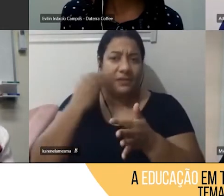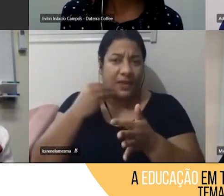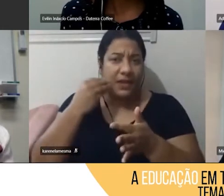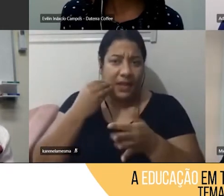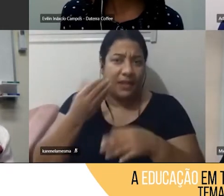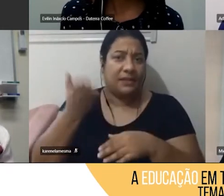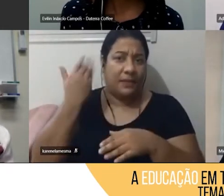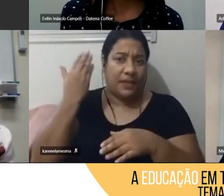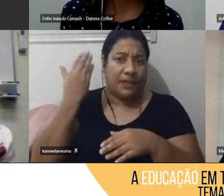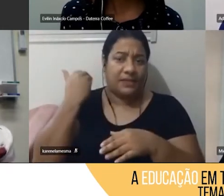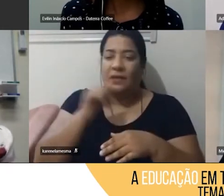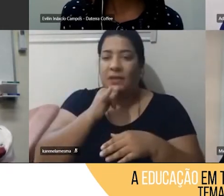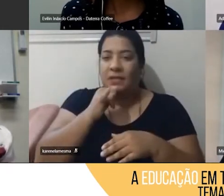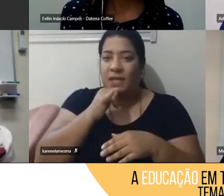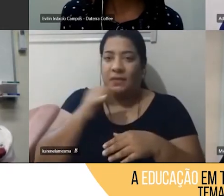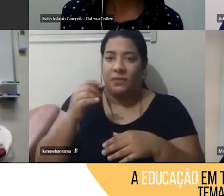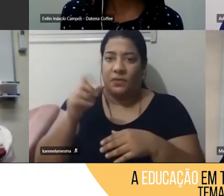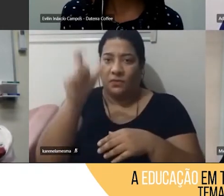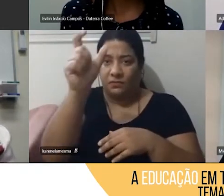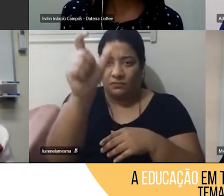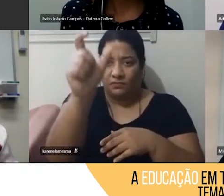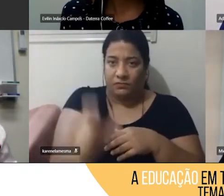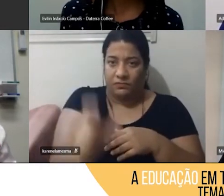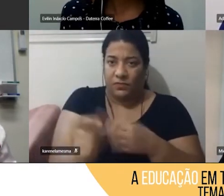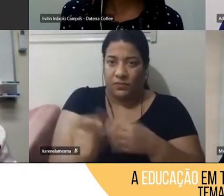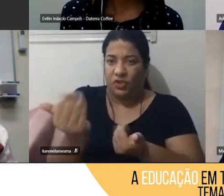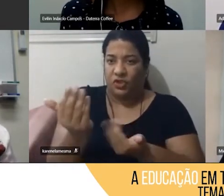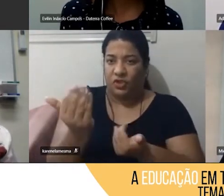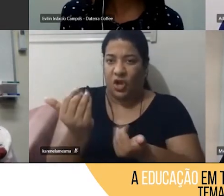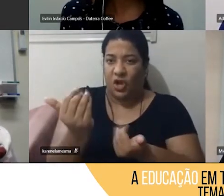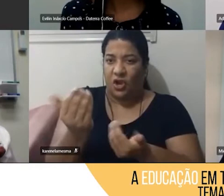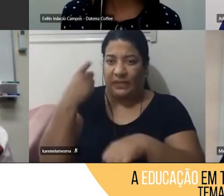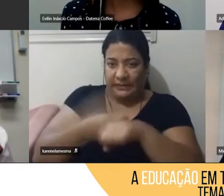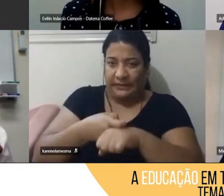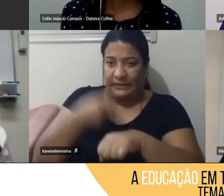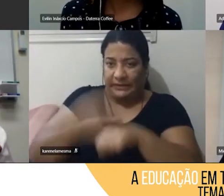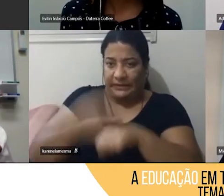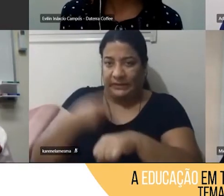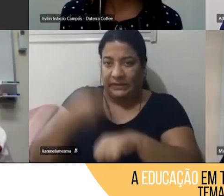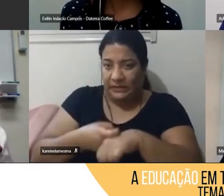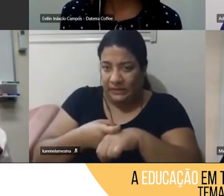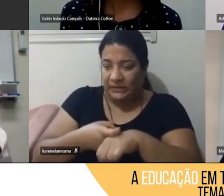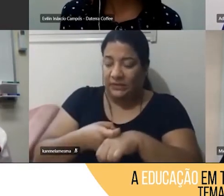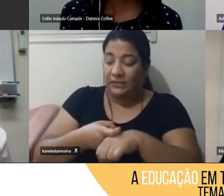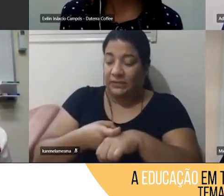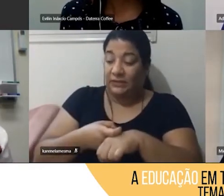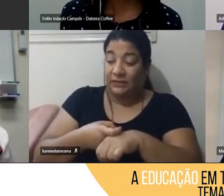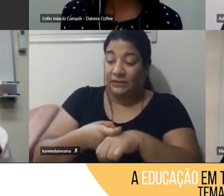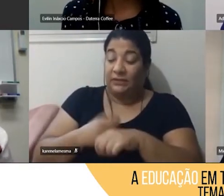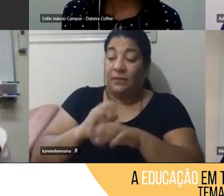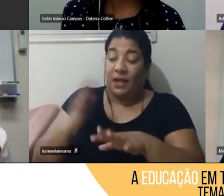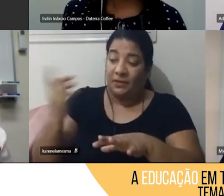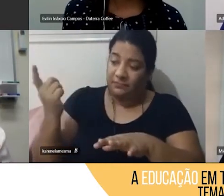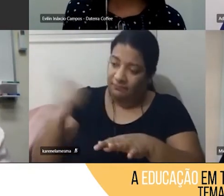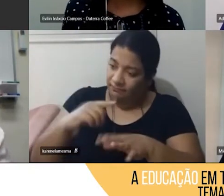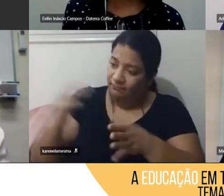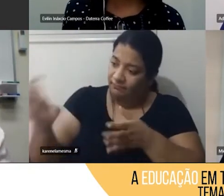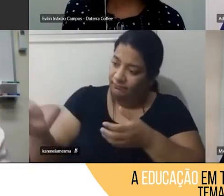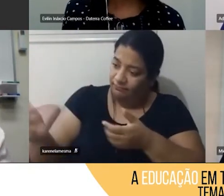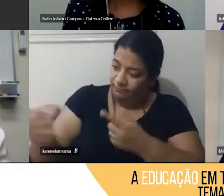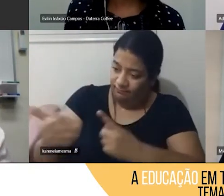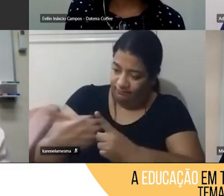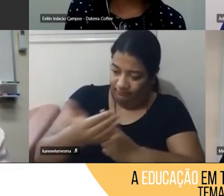de indisciplina, e quando você traz esse jovem para perto e engaja, ele